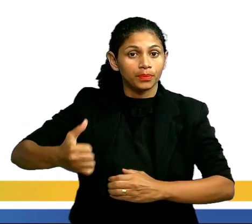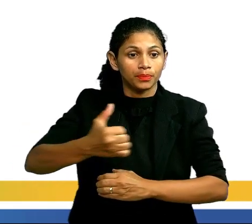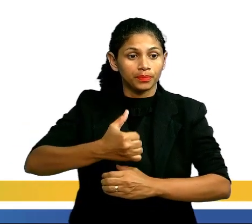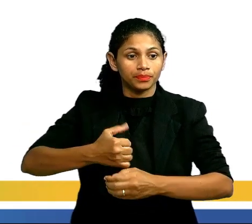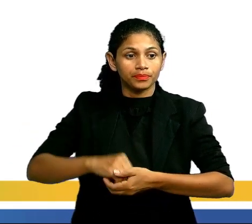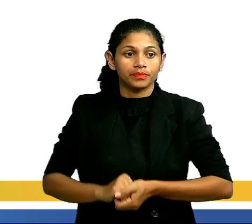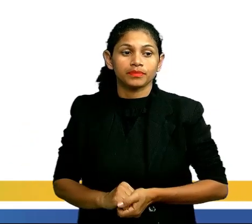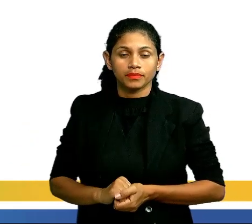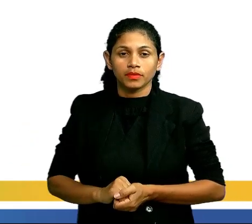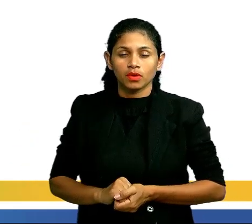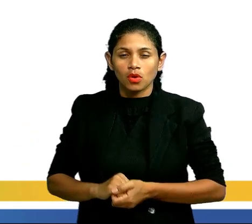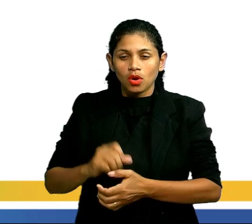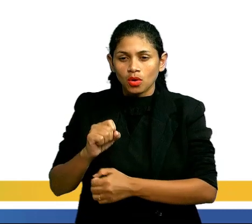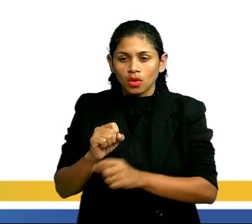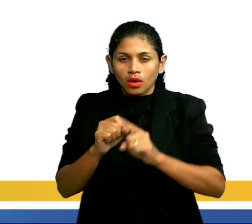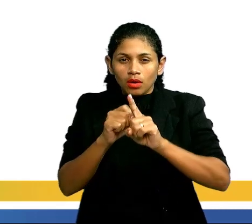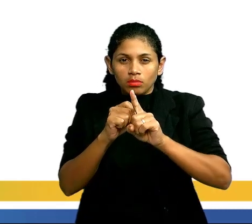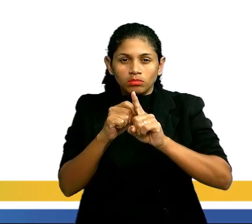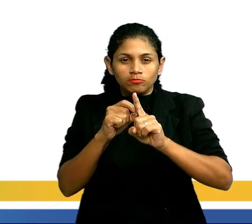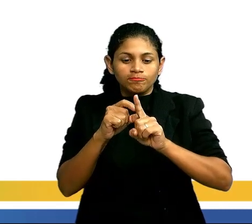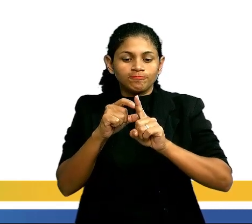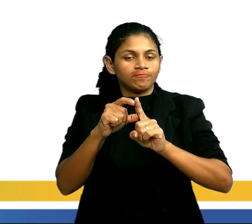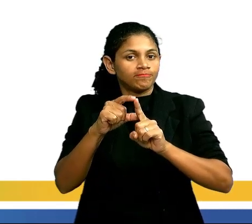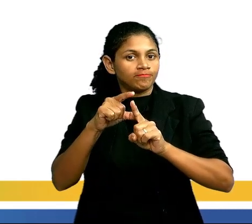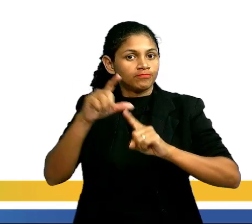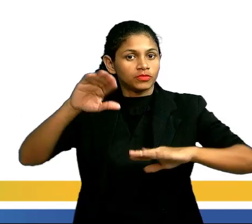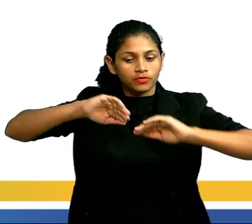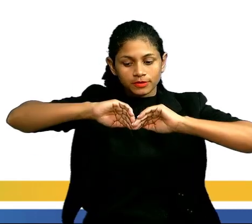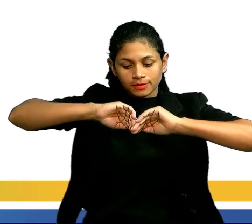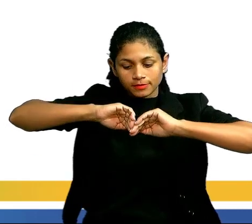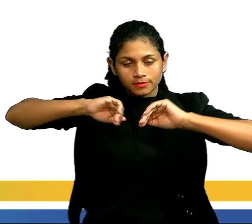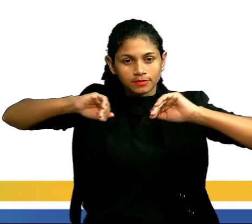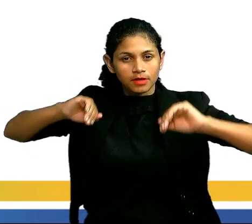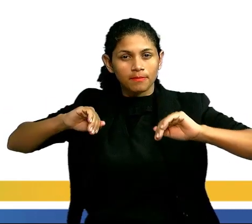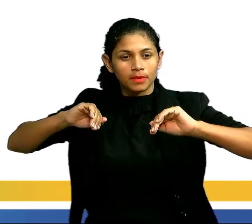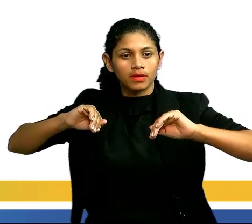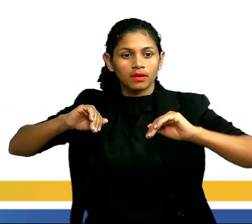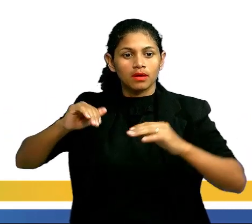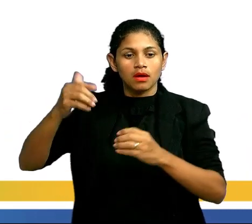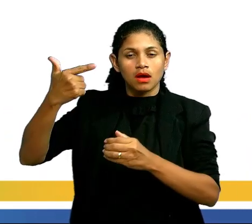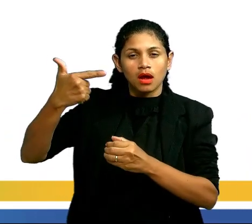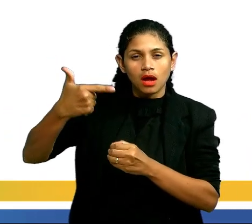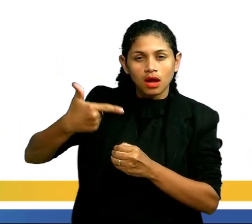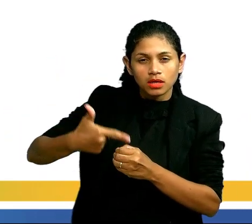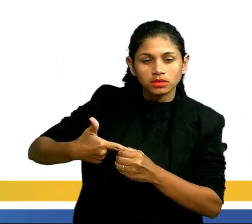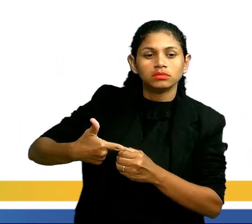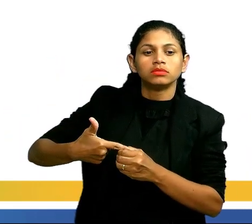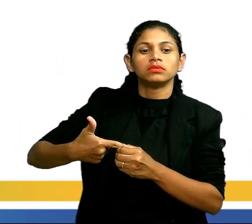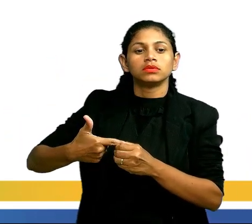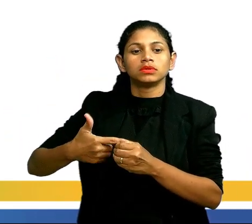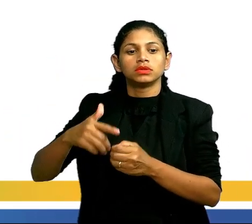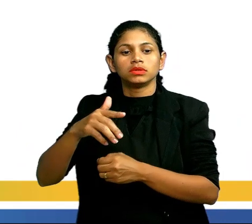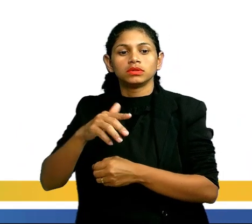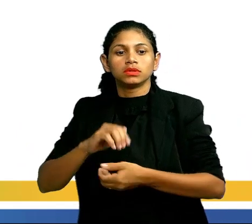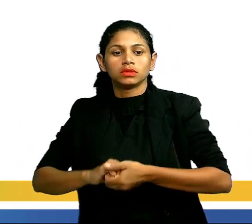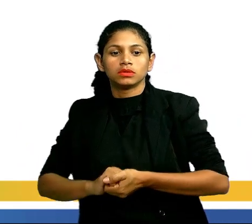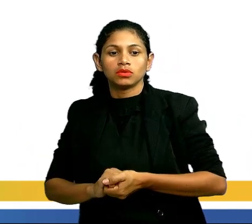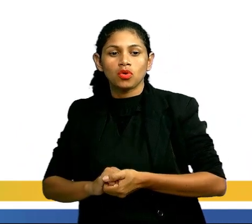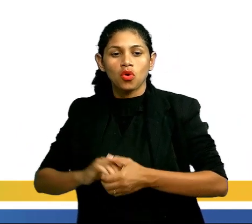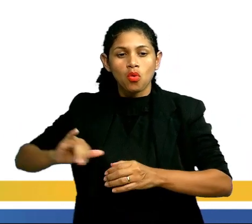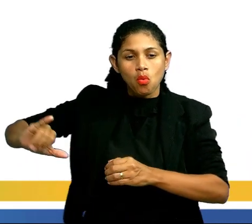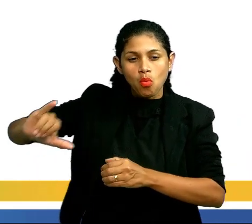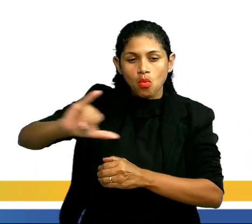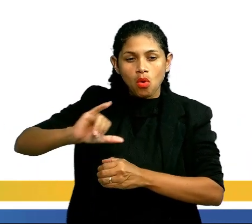temperatura, eu vou retirar os rejeitos líquidos, principalmente gasolina, óleo diesel. Então, gasolina ali é octano, né?